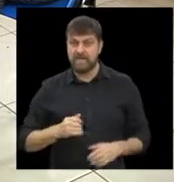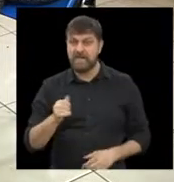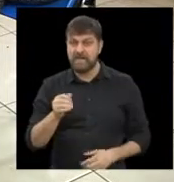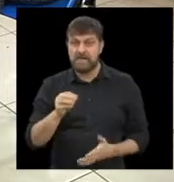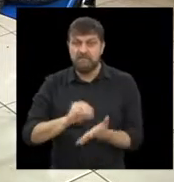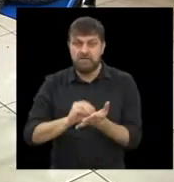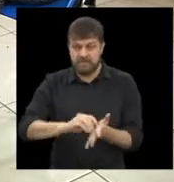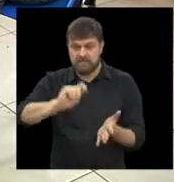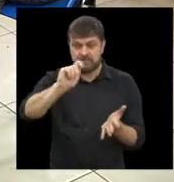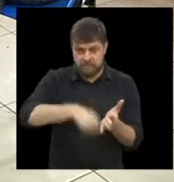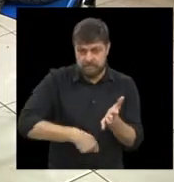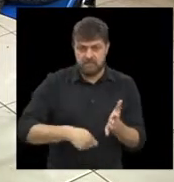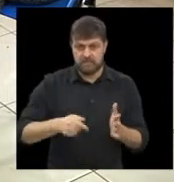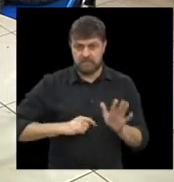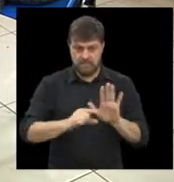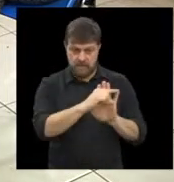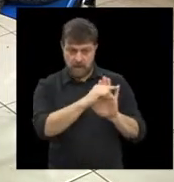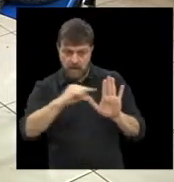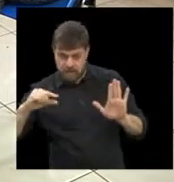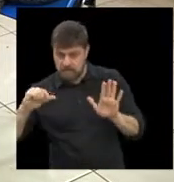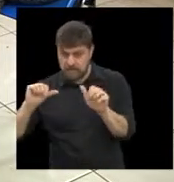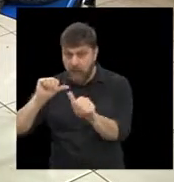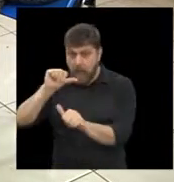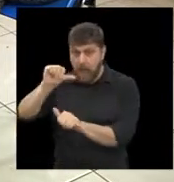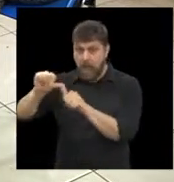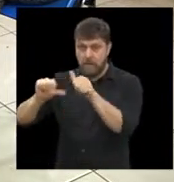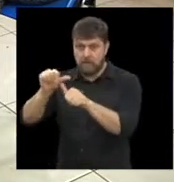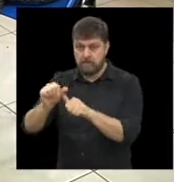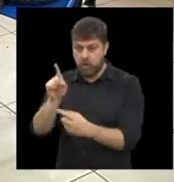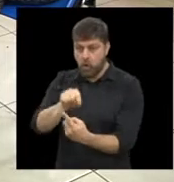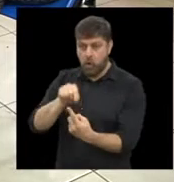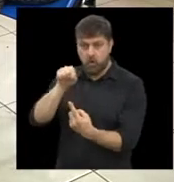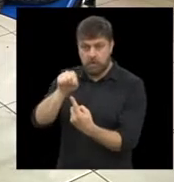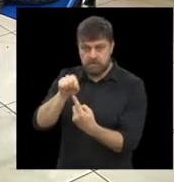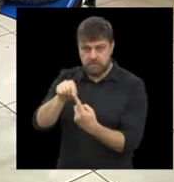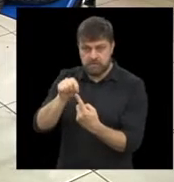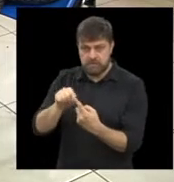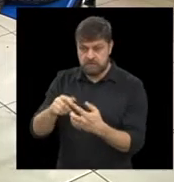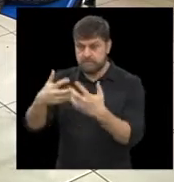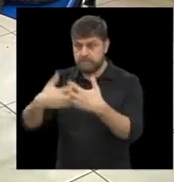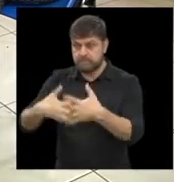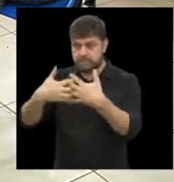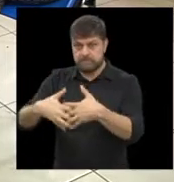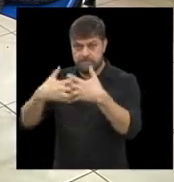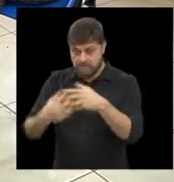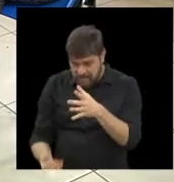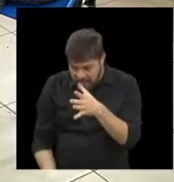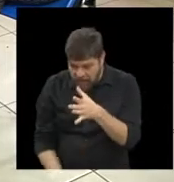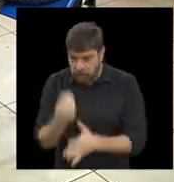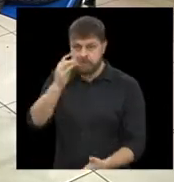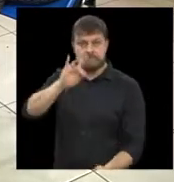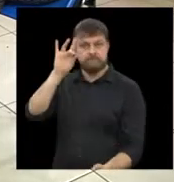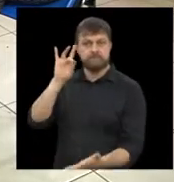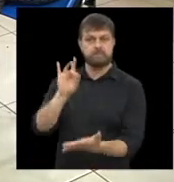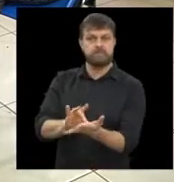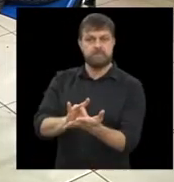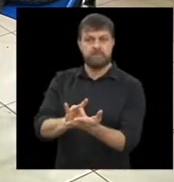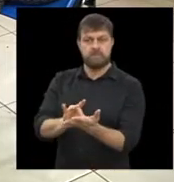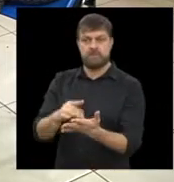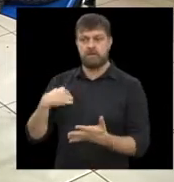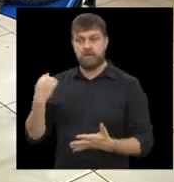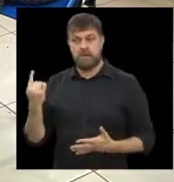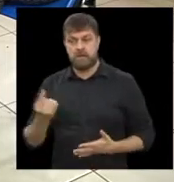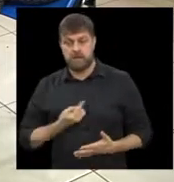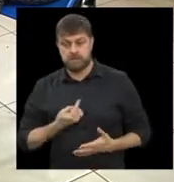basicamente, alguns itens foram alterados, né, em benefício da própria aplicação da Lei Maria da Penha. Então, a gente percebe